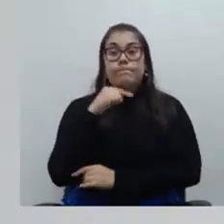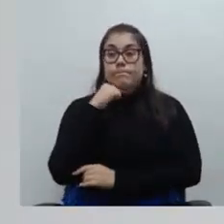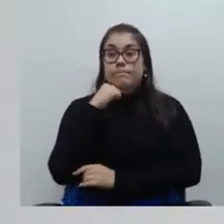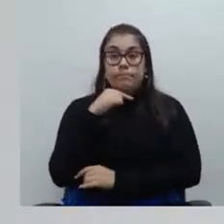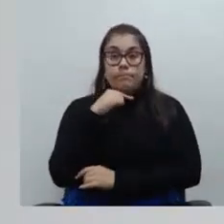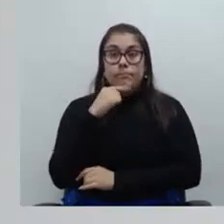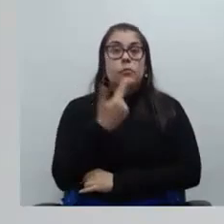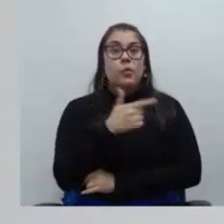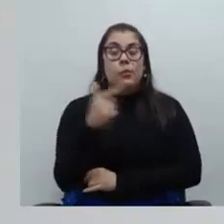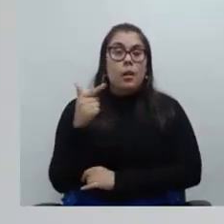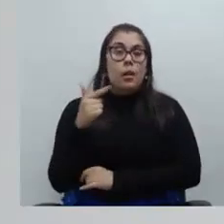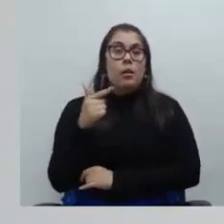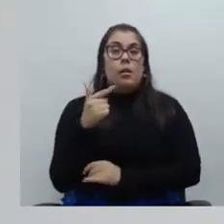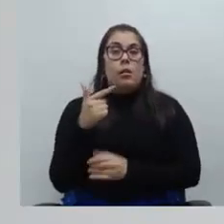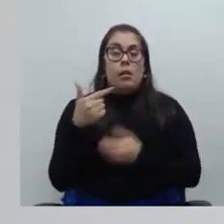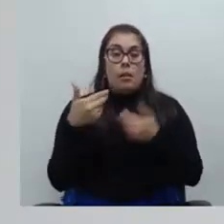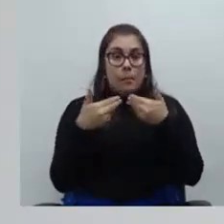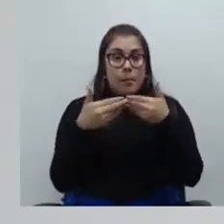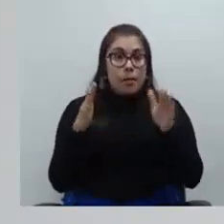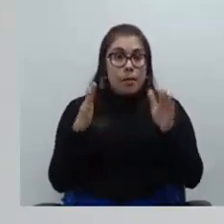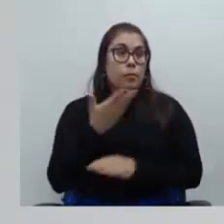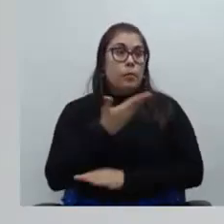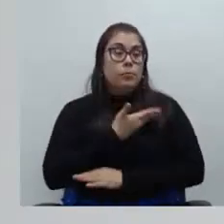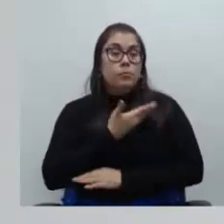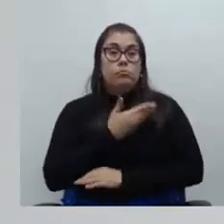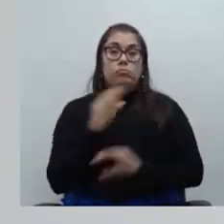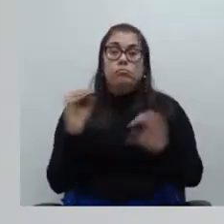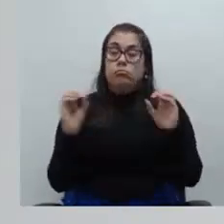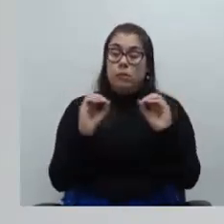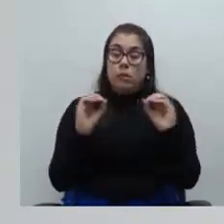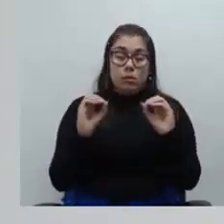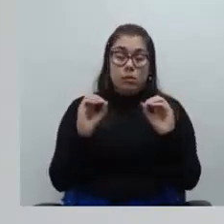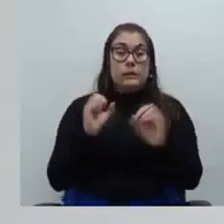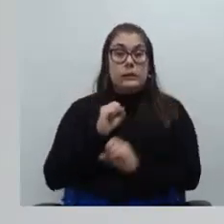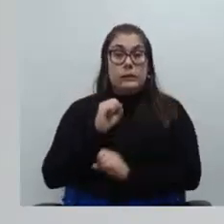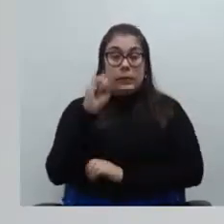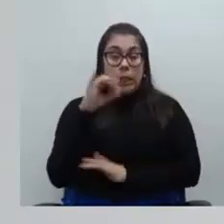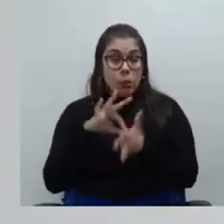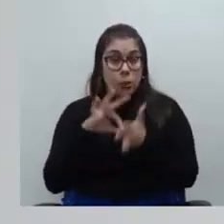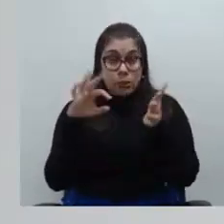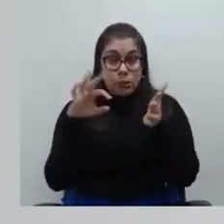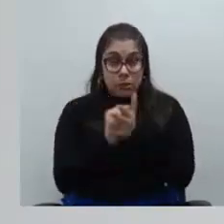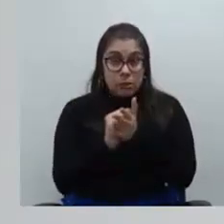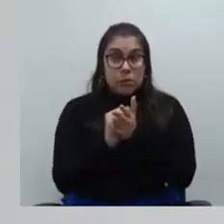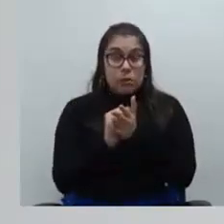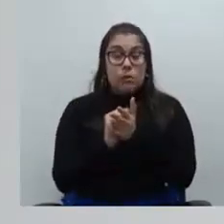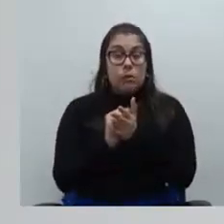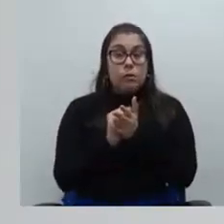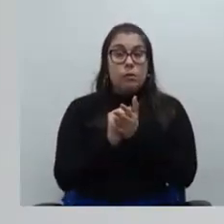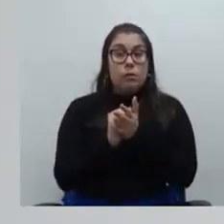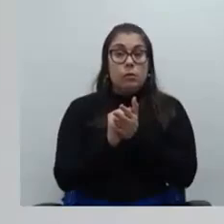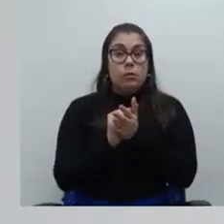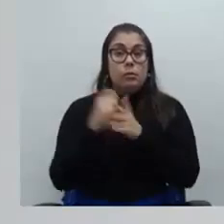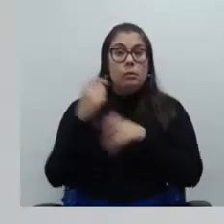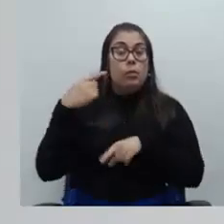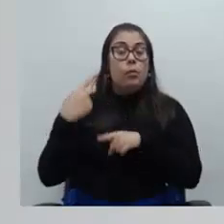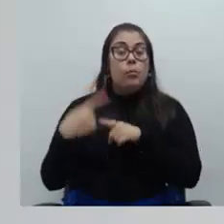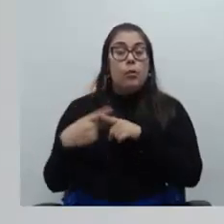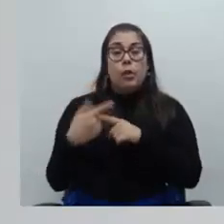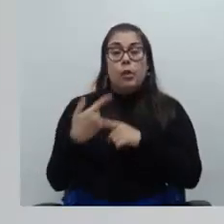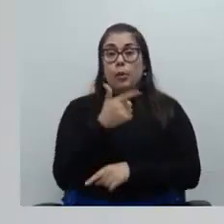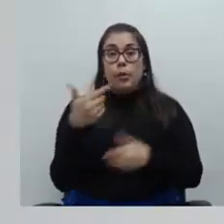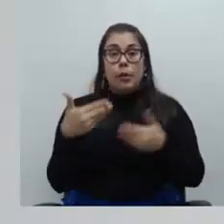atos de plantões abertos nem para esses colegas e nem para nenhum outros então se eles não estão inscritos no plantão é porque não temos atos abertos